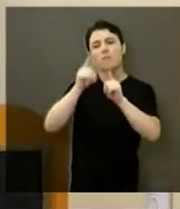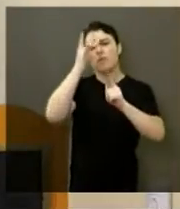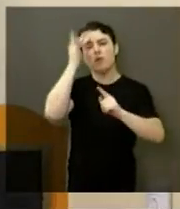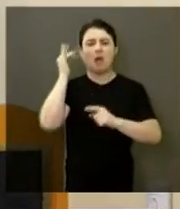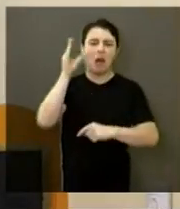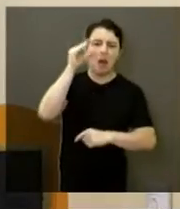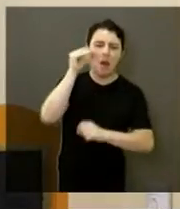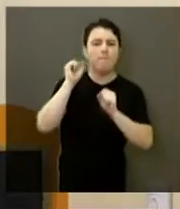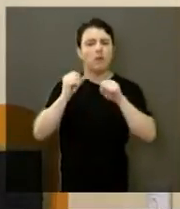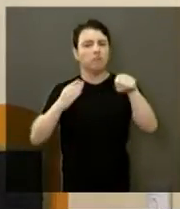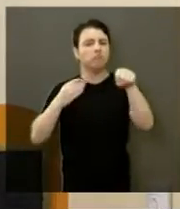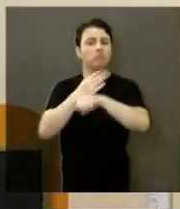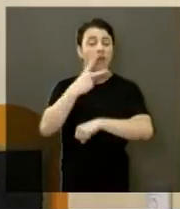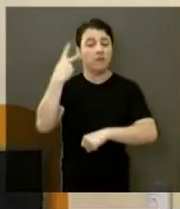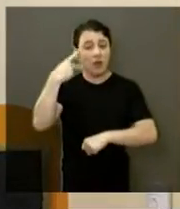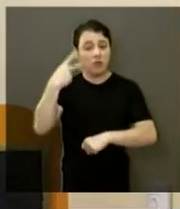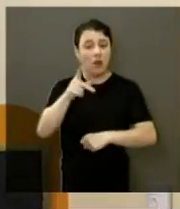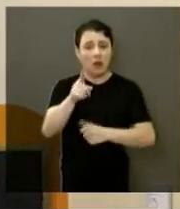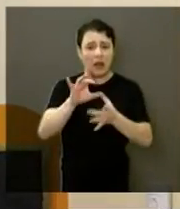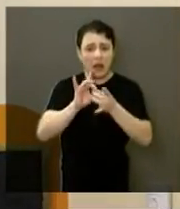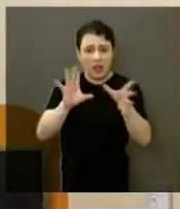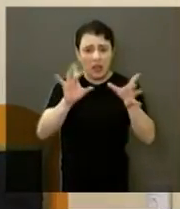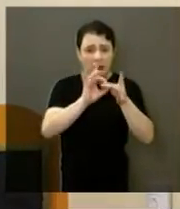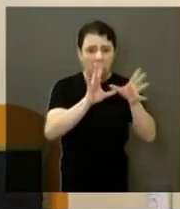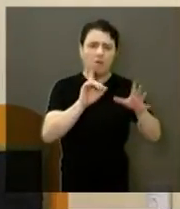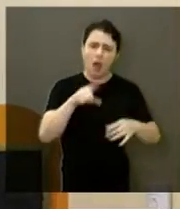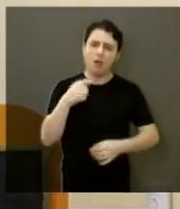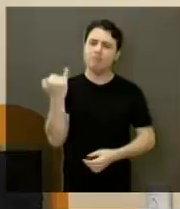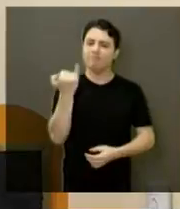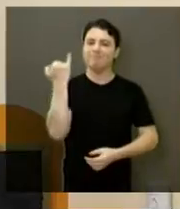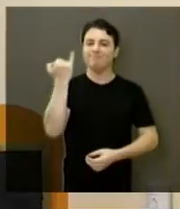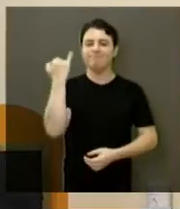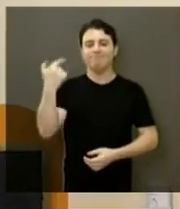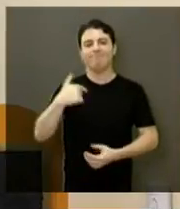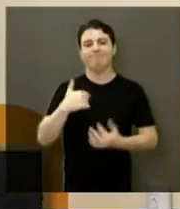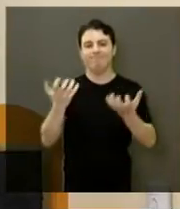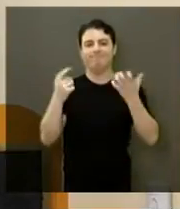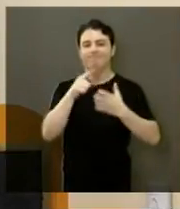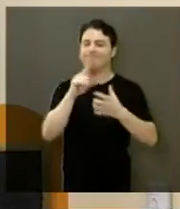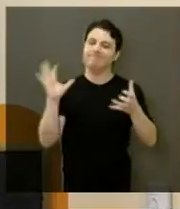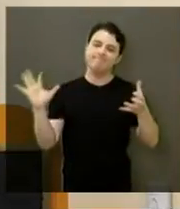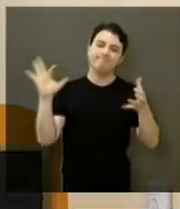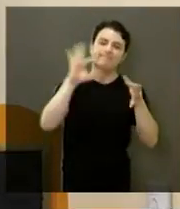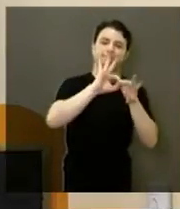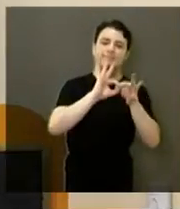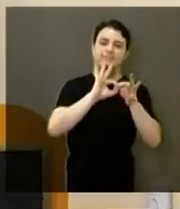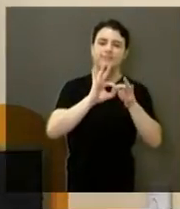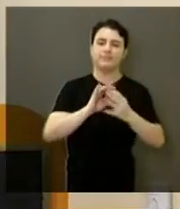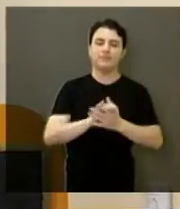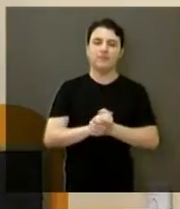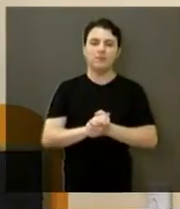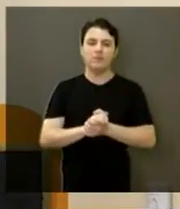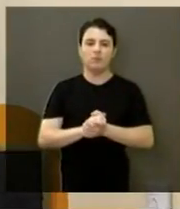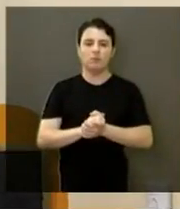vereadores, se precisariam estar presentes. Seria muito importante, tá bom? Seria importante vocês estarem presentes. Essa é a minha fala desta